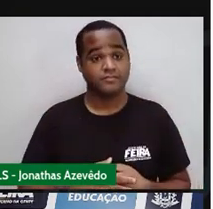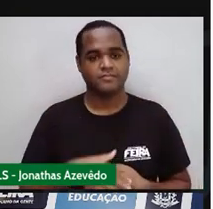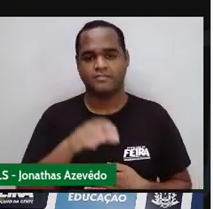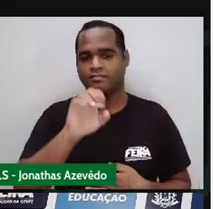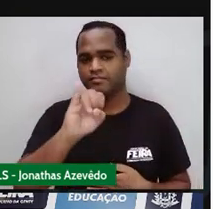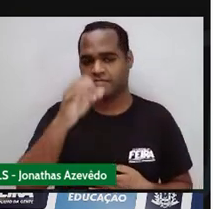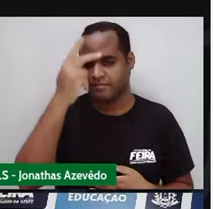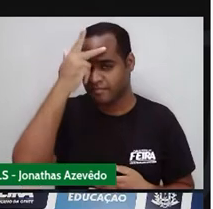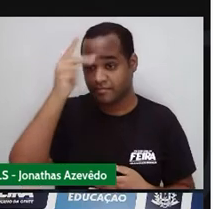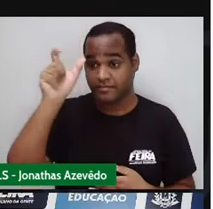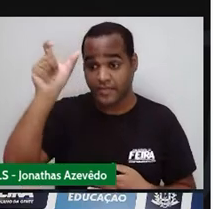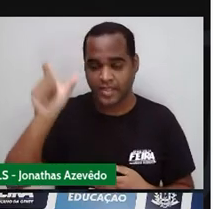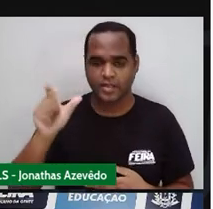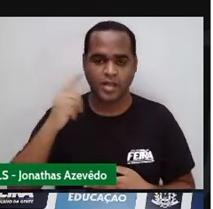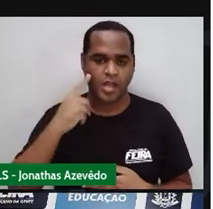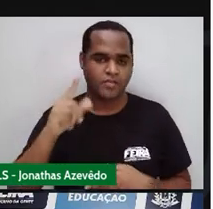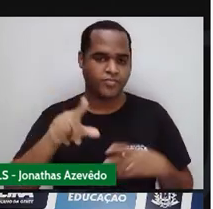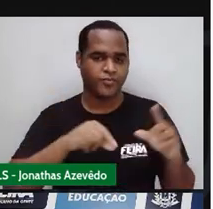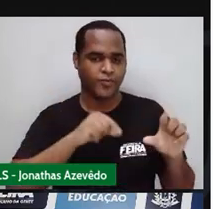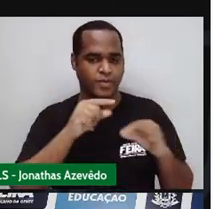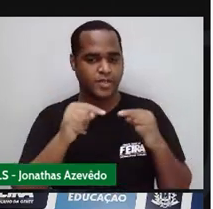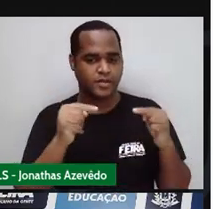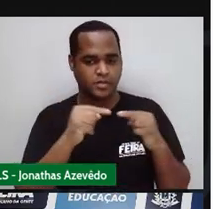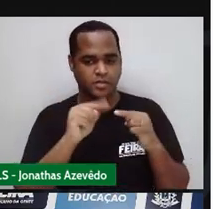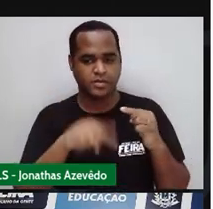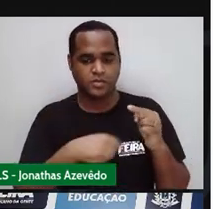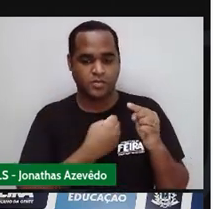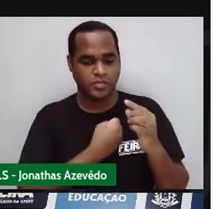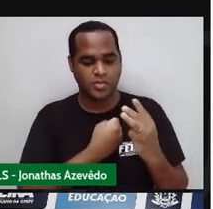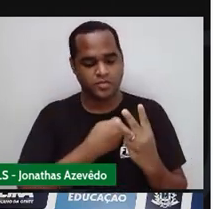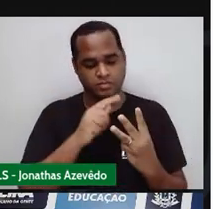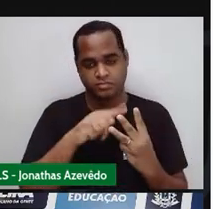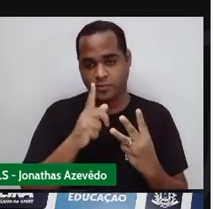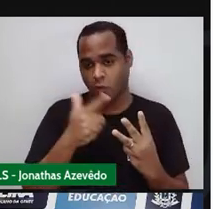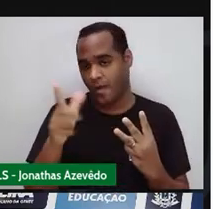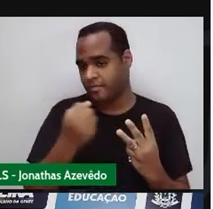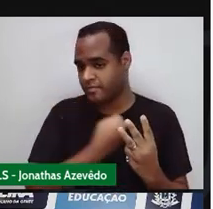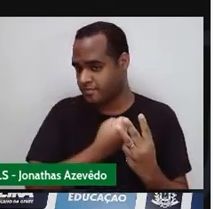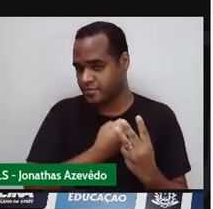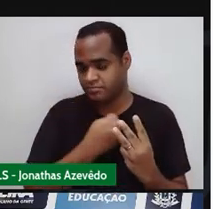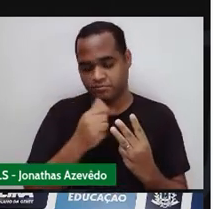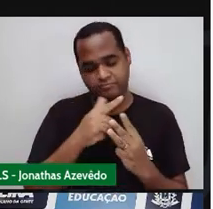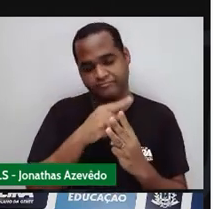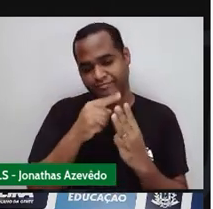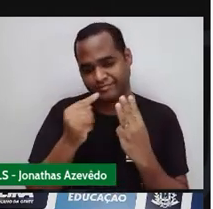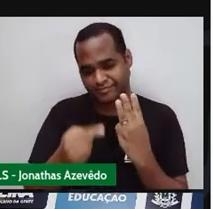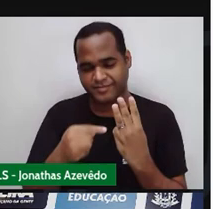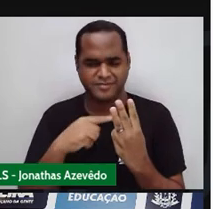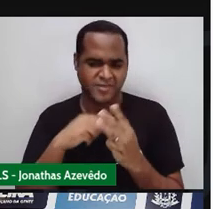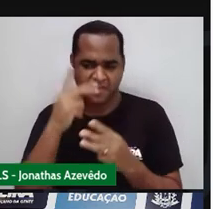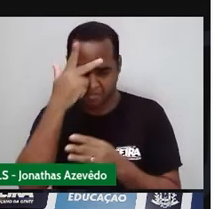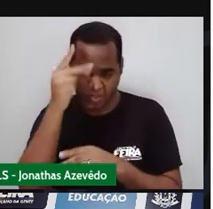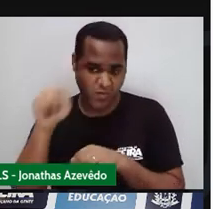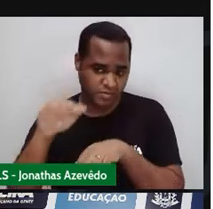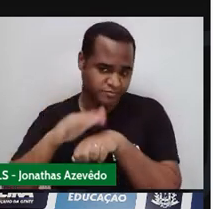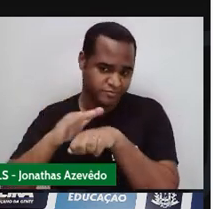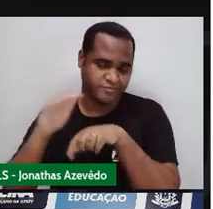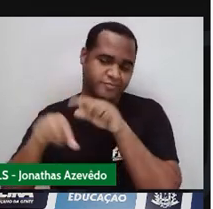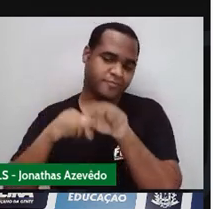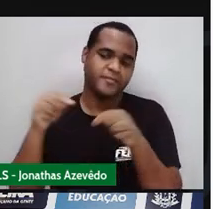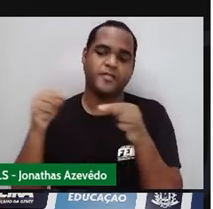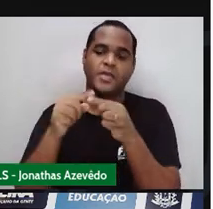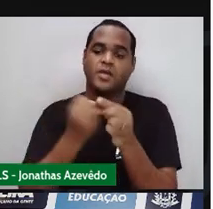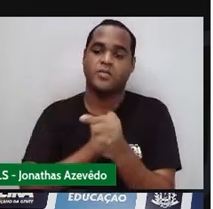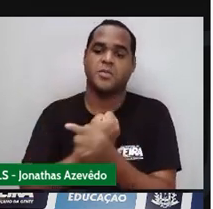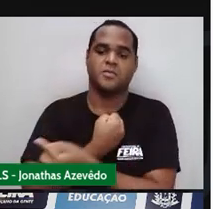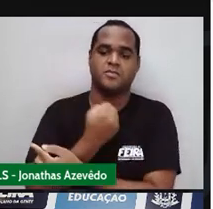a pessoa escolheu Se o número do meio Né Se dentre os três números Que a pessoa escolheu O número do meio É